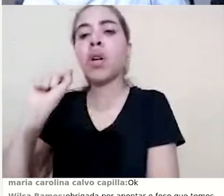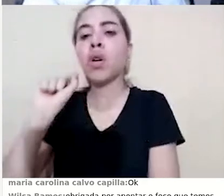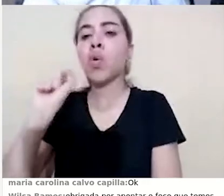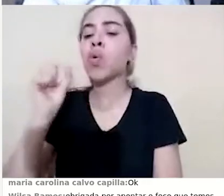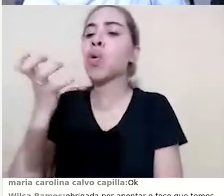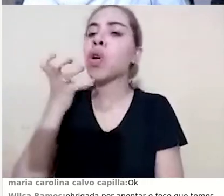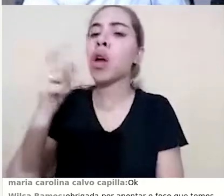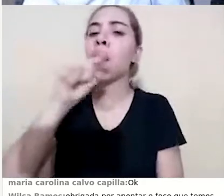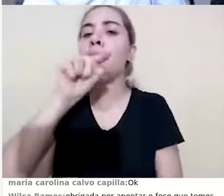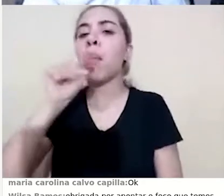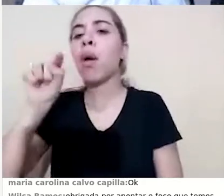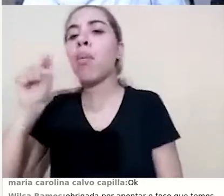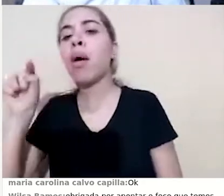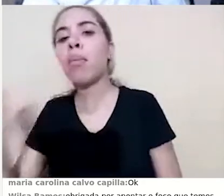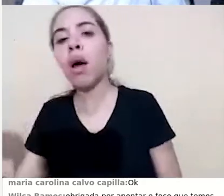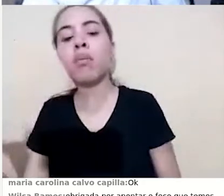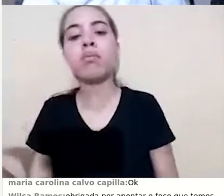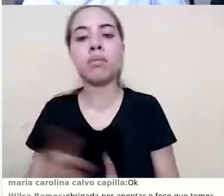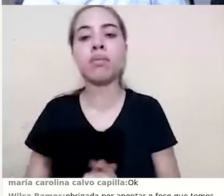opções.